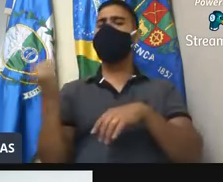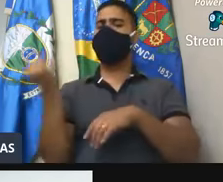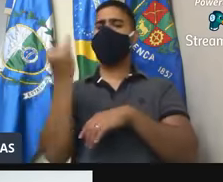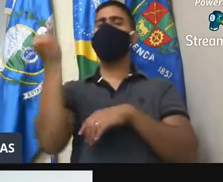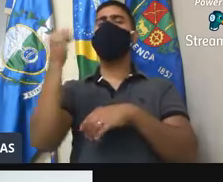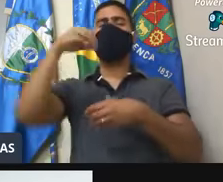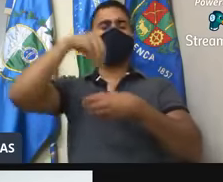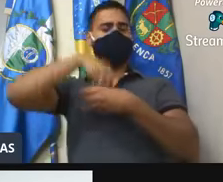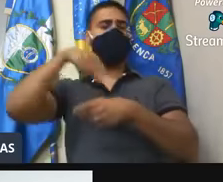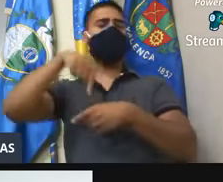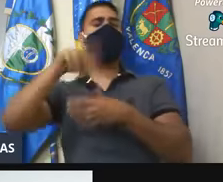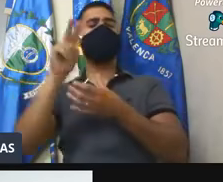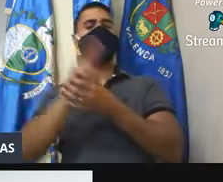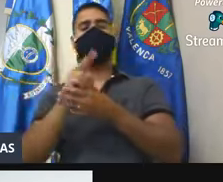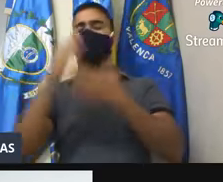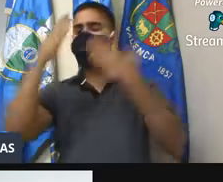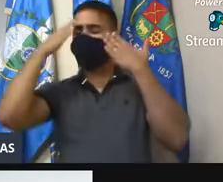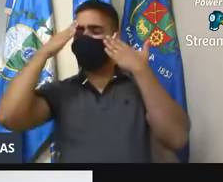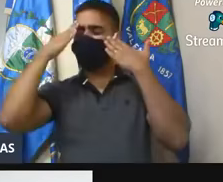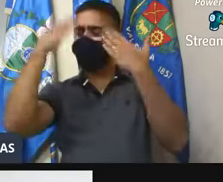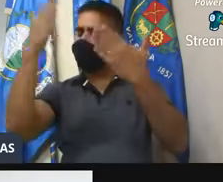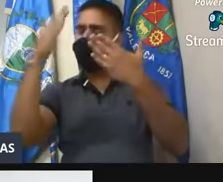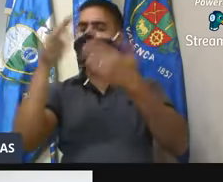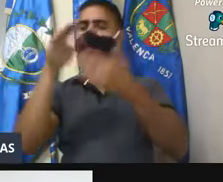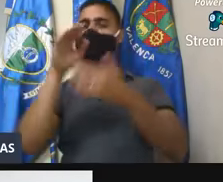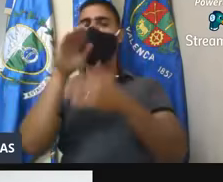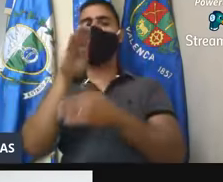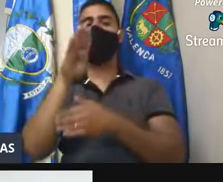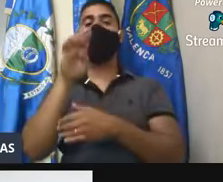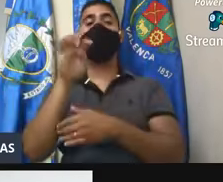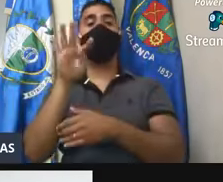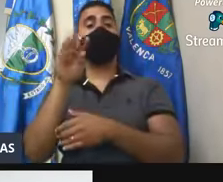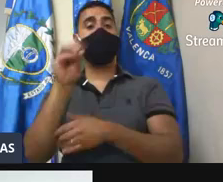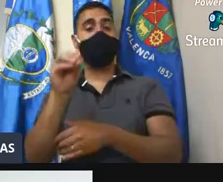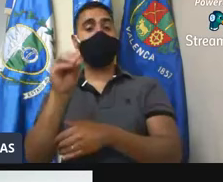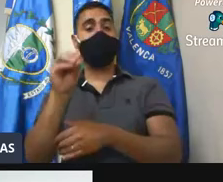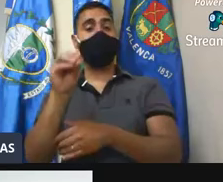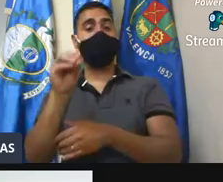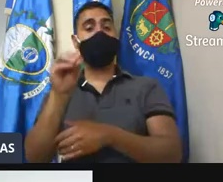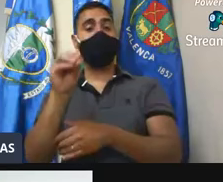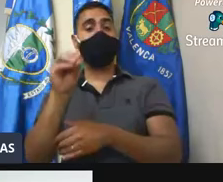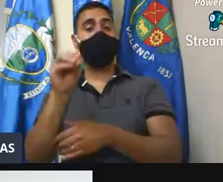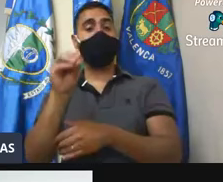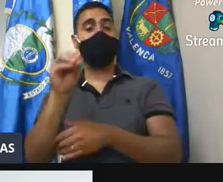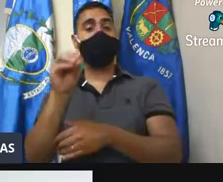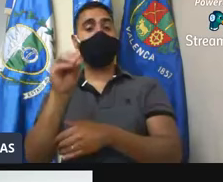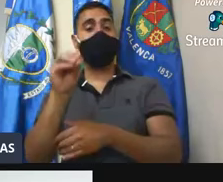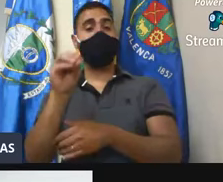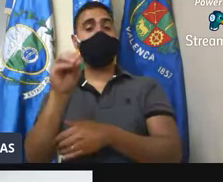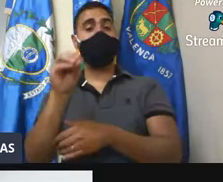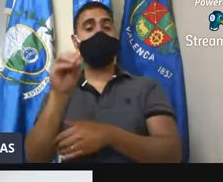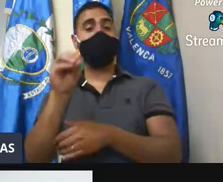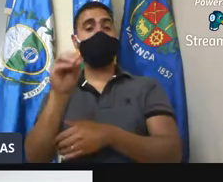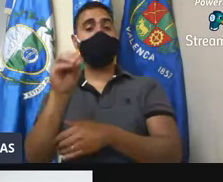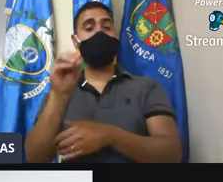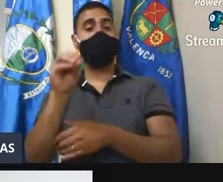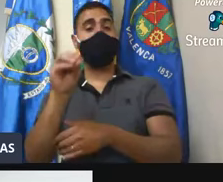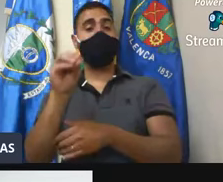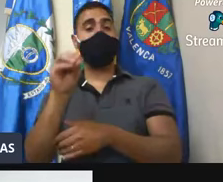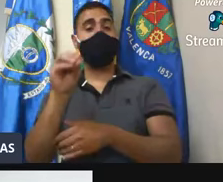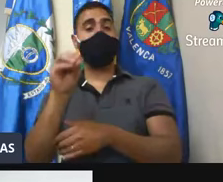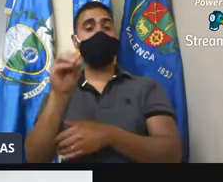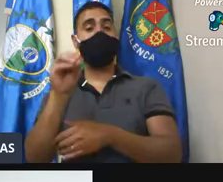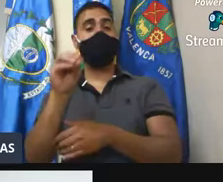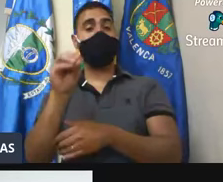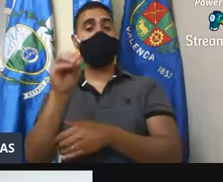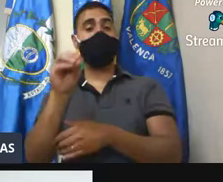do nosso município. Obrigado, Beto, em nome, e eu agradeço, te agradecendo, agradecendo a Leira, pode ter certeza que eu